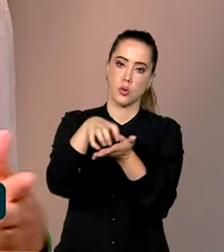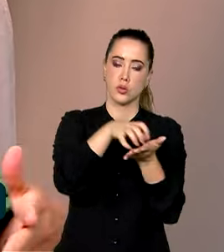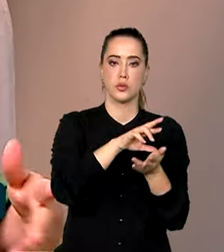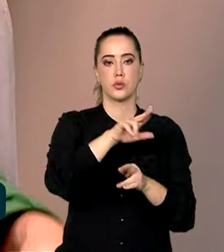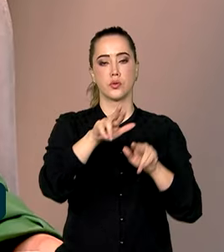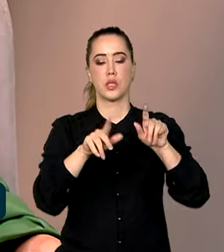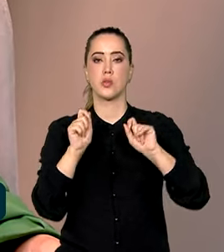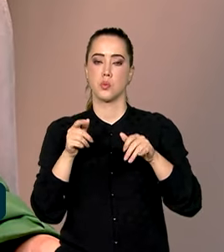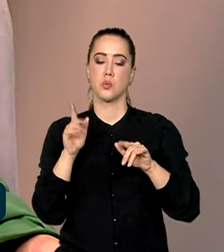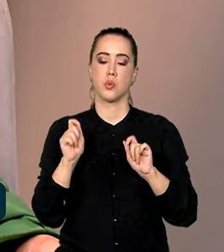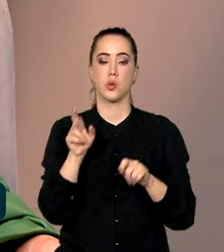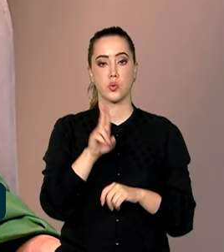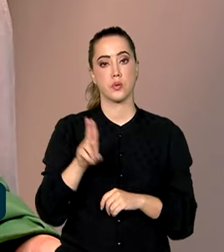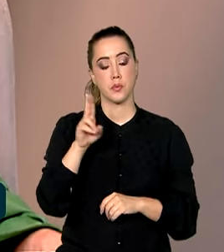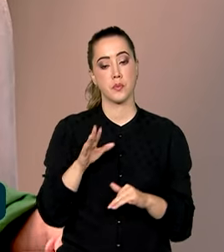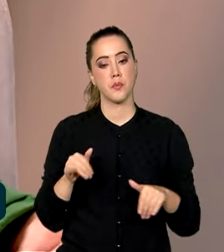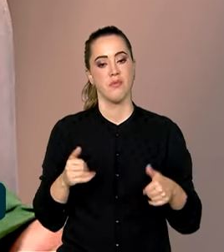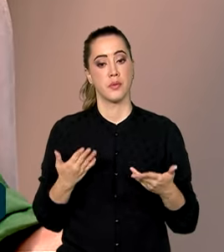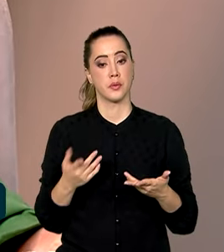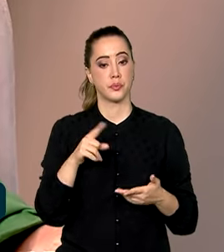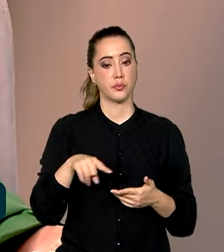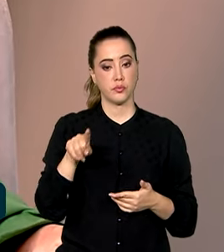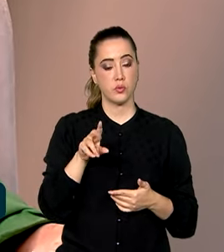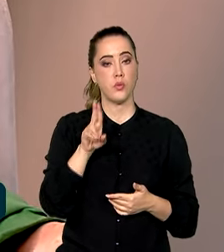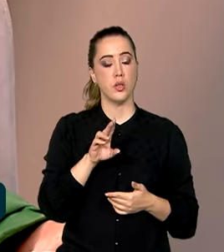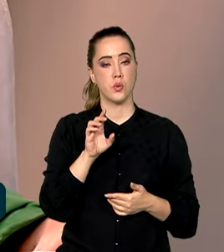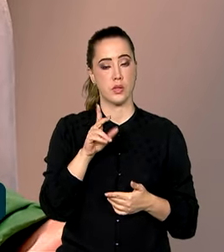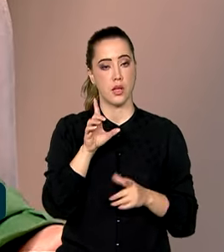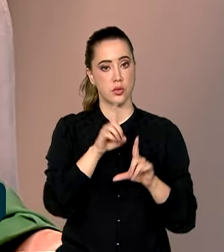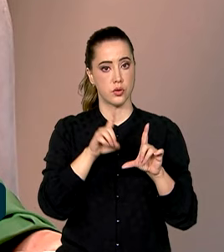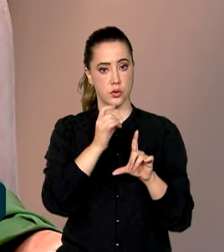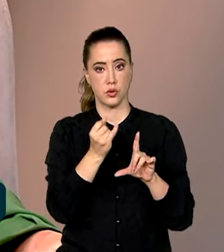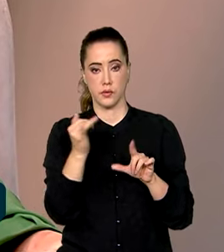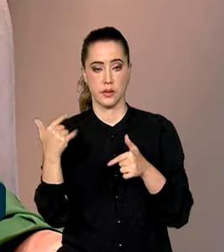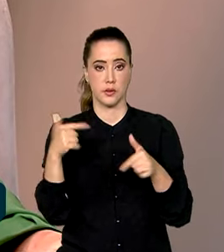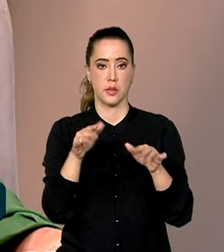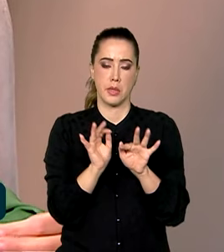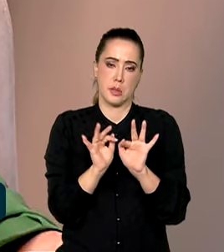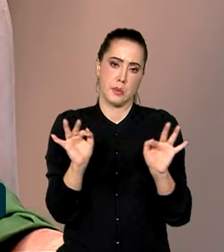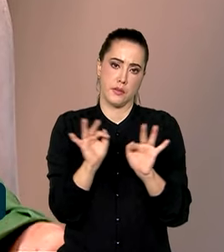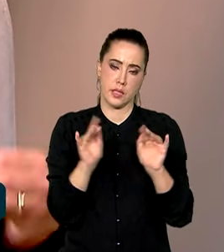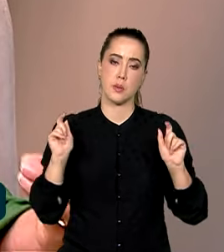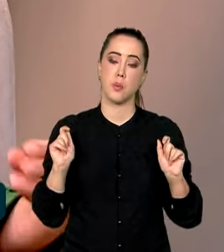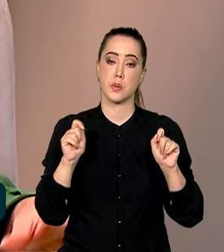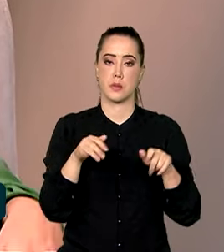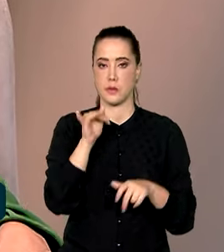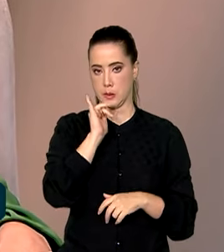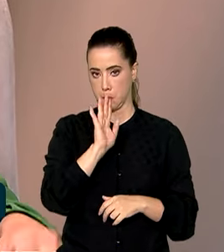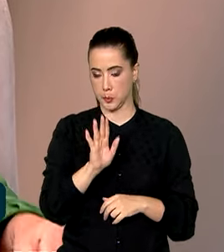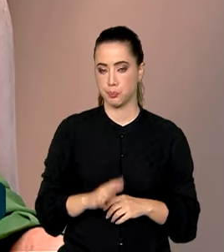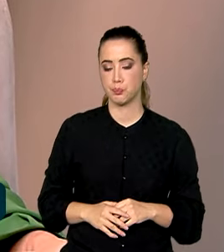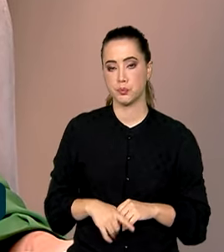vezes atuam no comércio exterior. E, a partir da digitalização, várias iniciativas de simplificação são possíveis. Por exemplo,